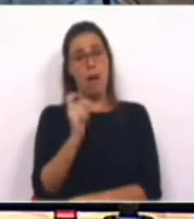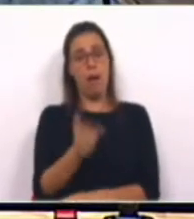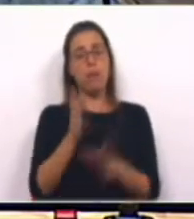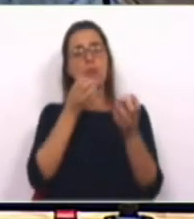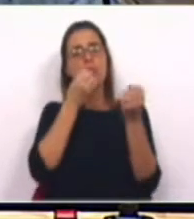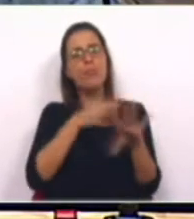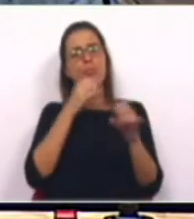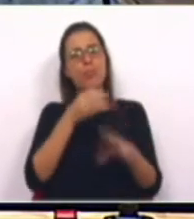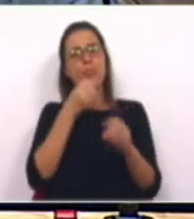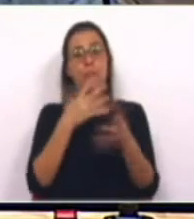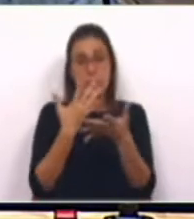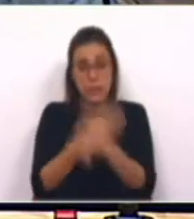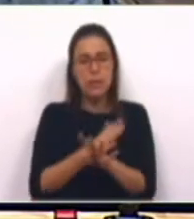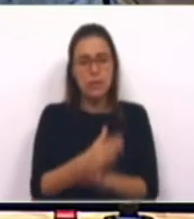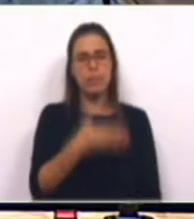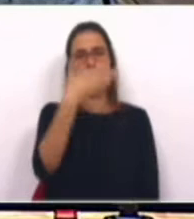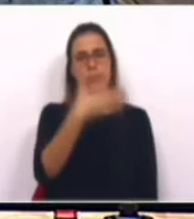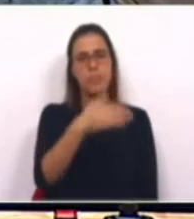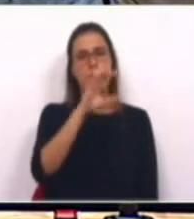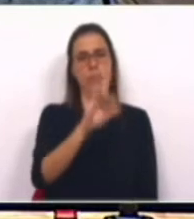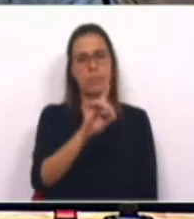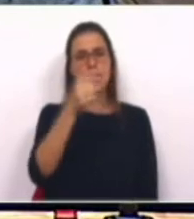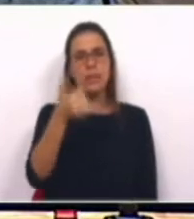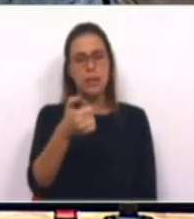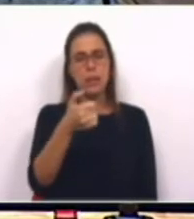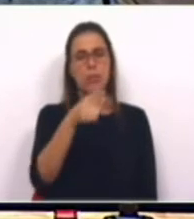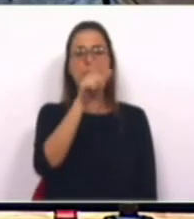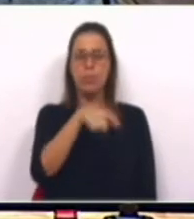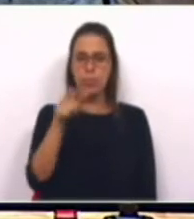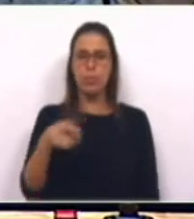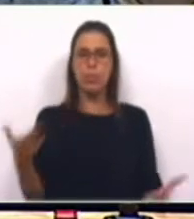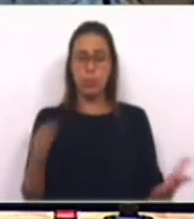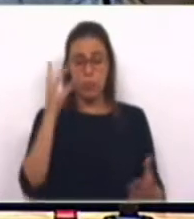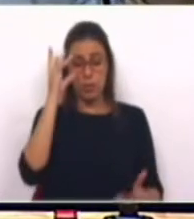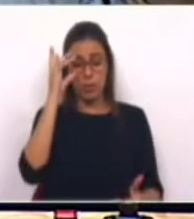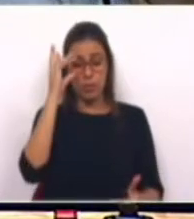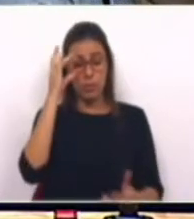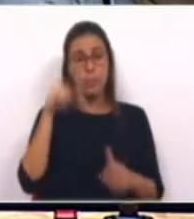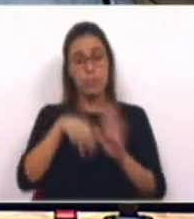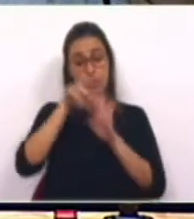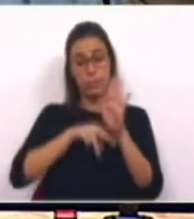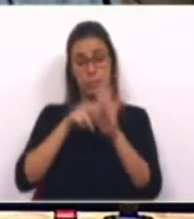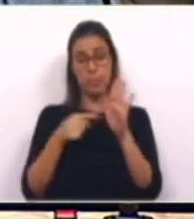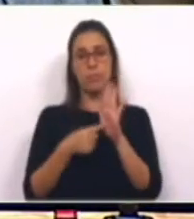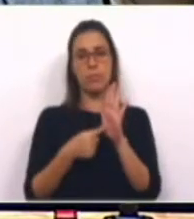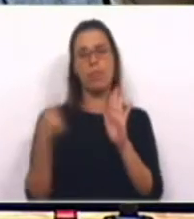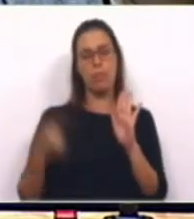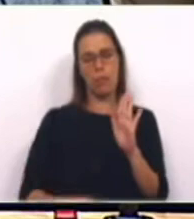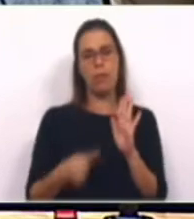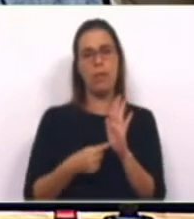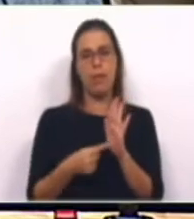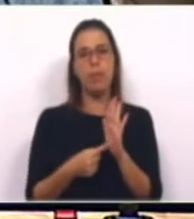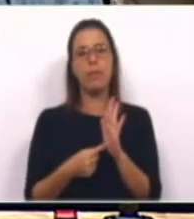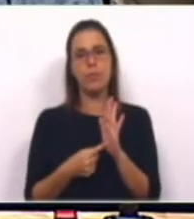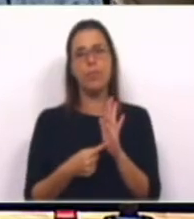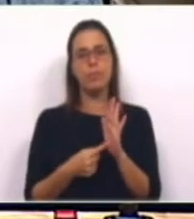já perderam a vida em incêndios 165 pessoas. Este relatório deve, por isso mesmo,